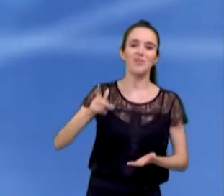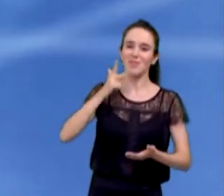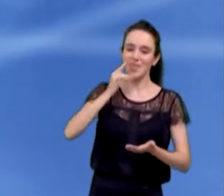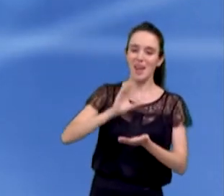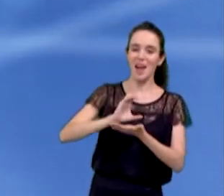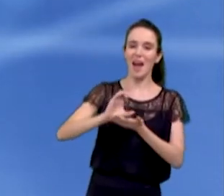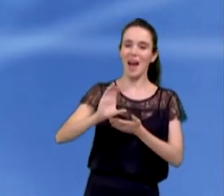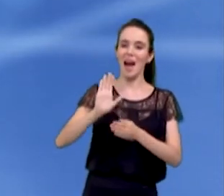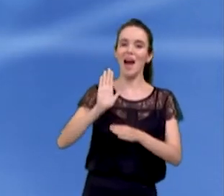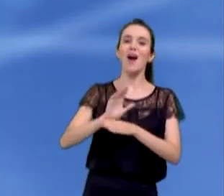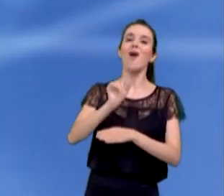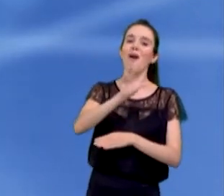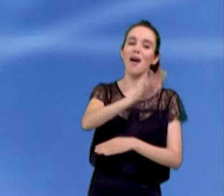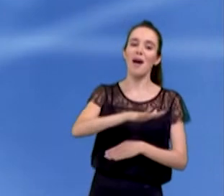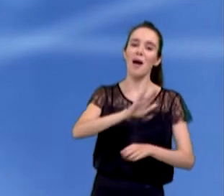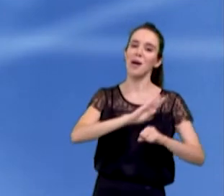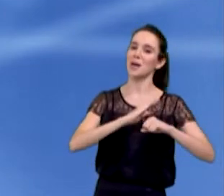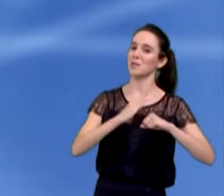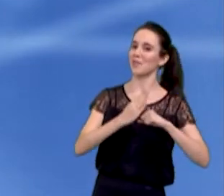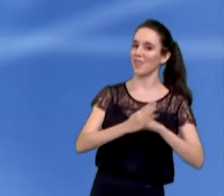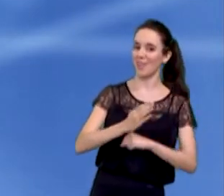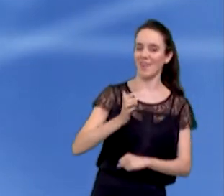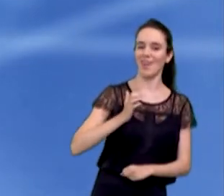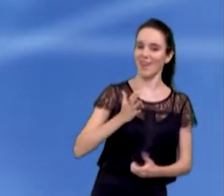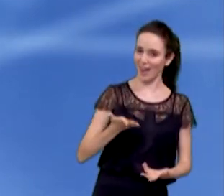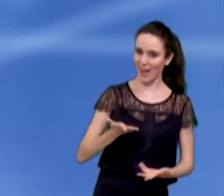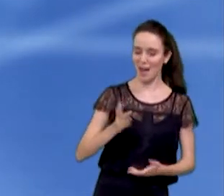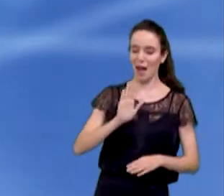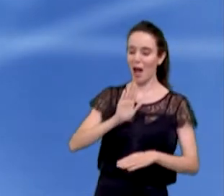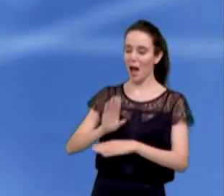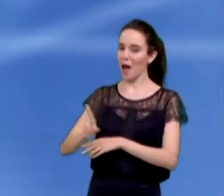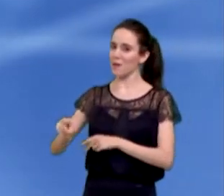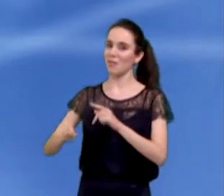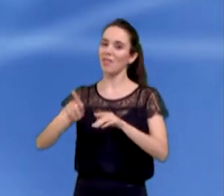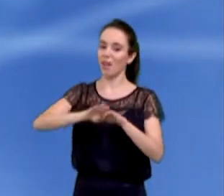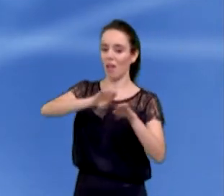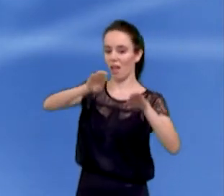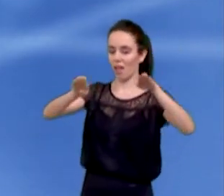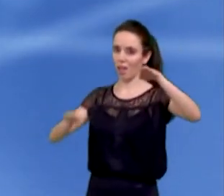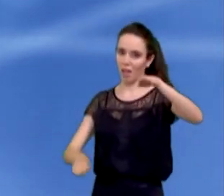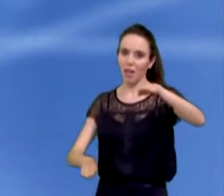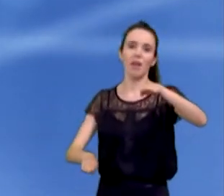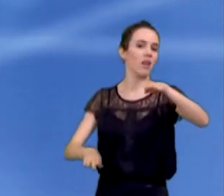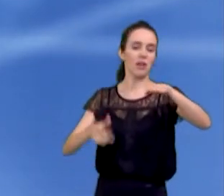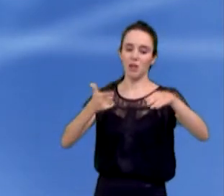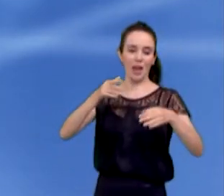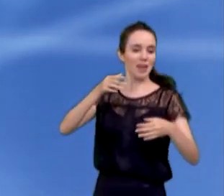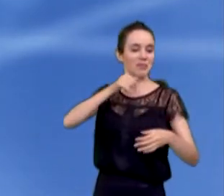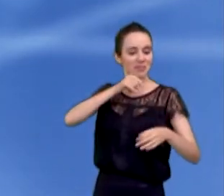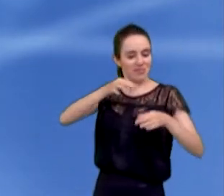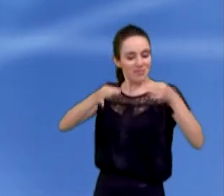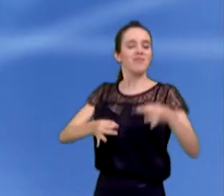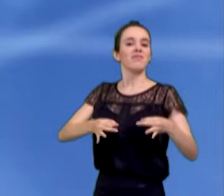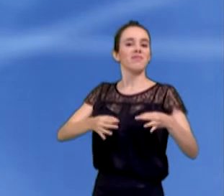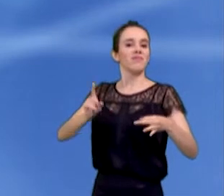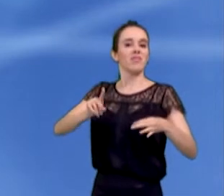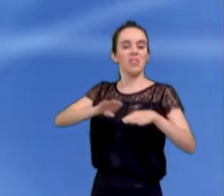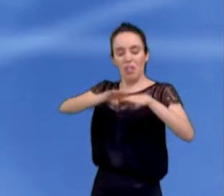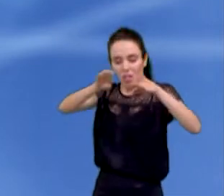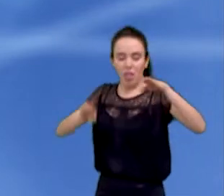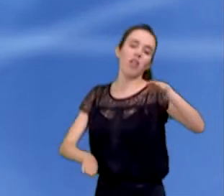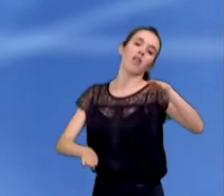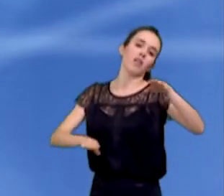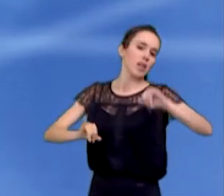ponto da cidade. Ele não... ainda temos muitas desigualdades e muitas injustiças sociais. E nós precisamos